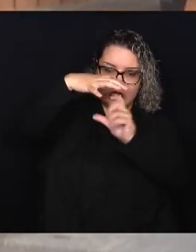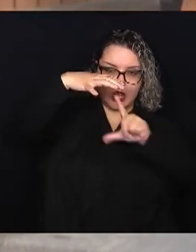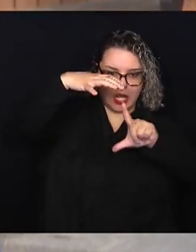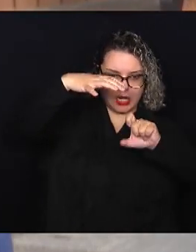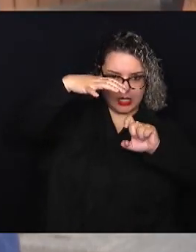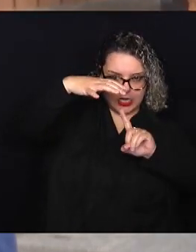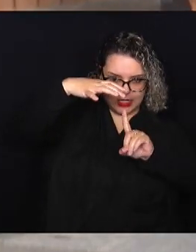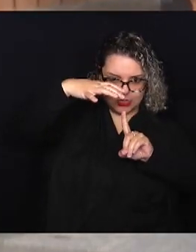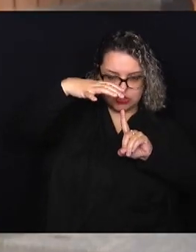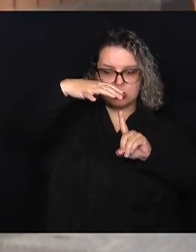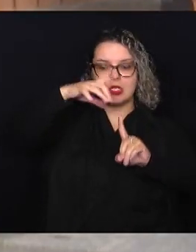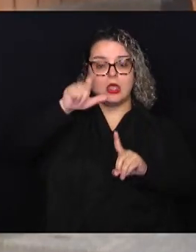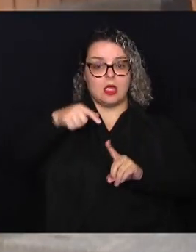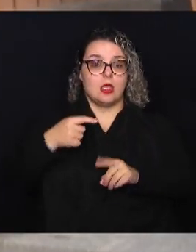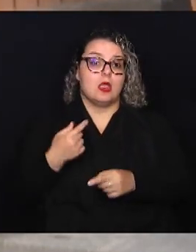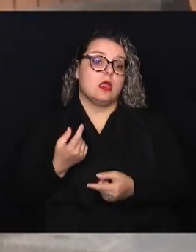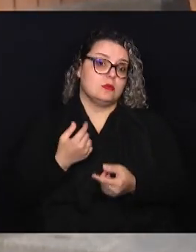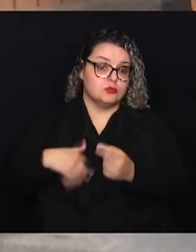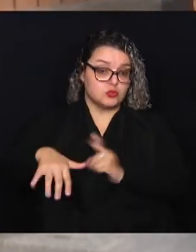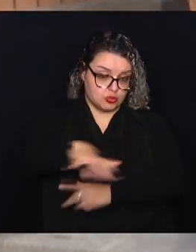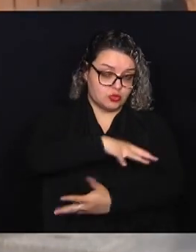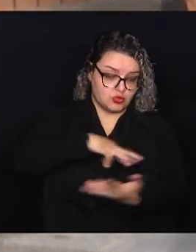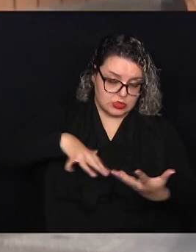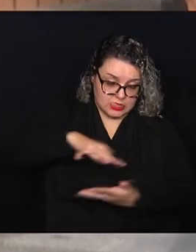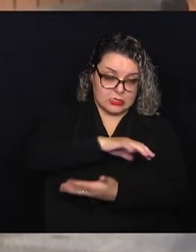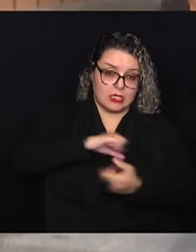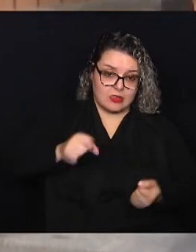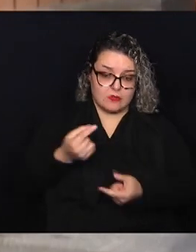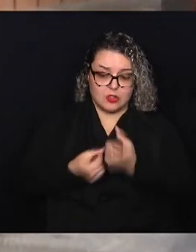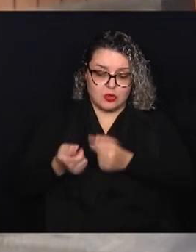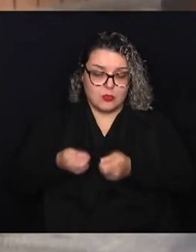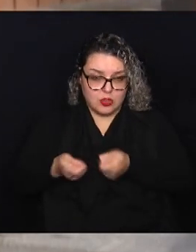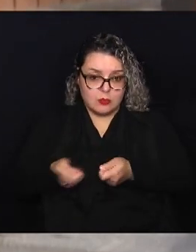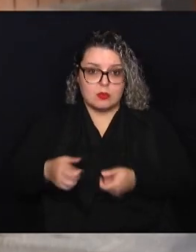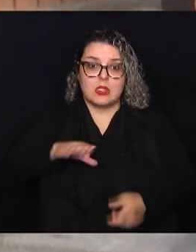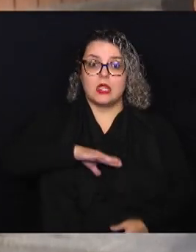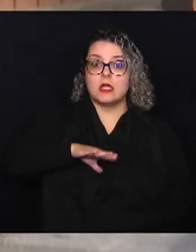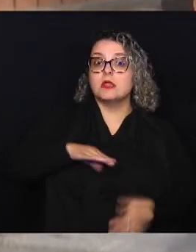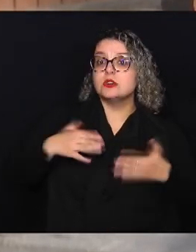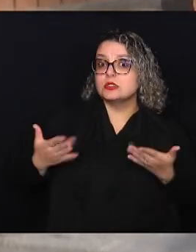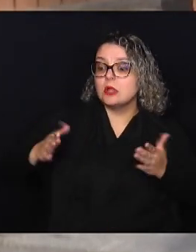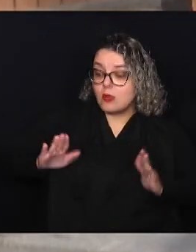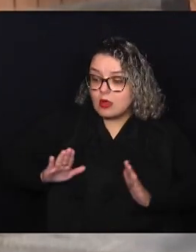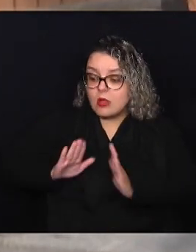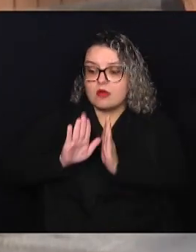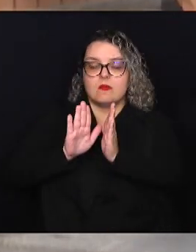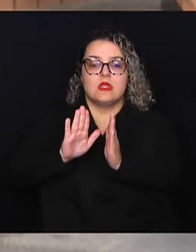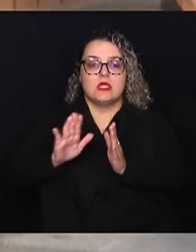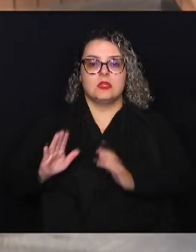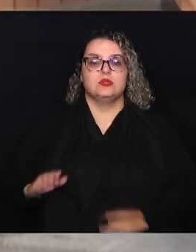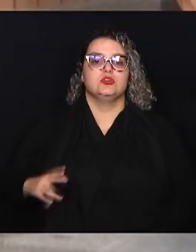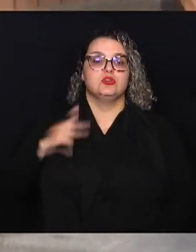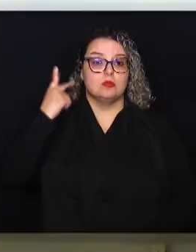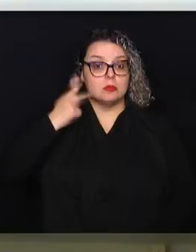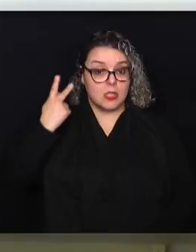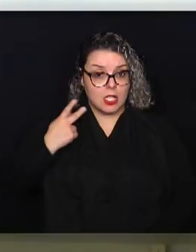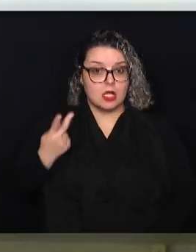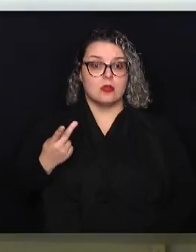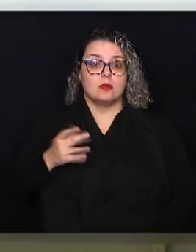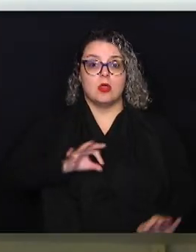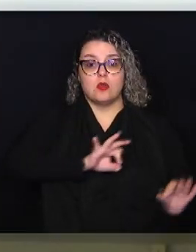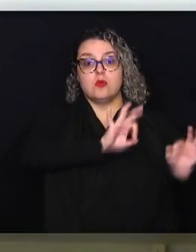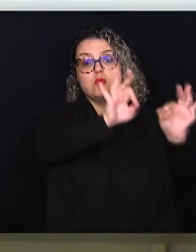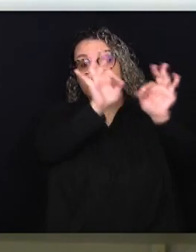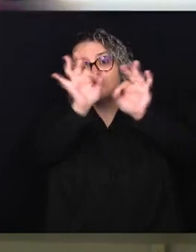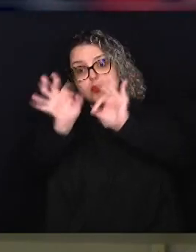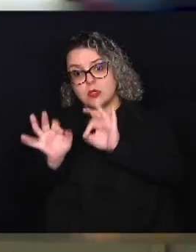sustentáveis e também mais econômicas para o município. Então, a frente parlamentar prevê o acompanhamento